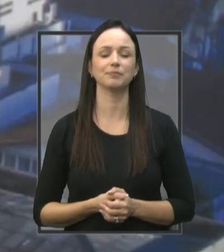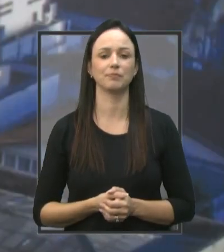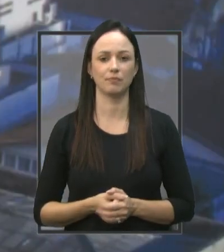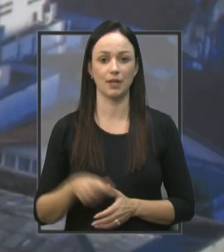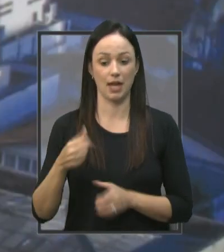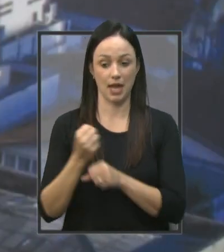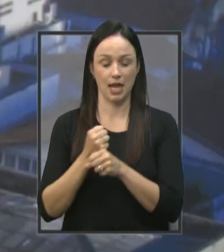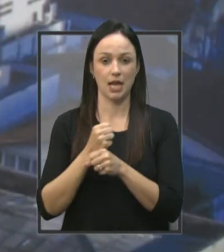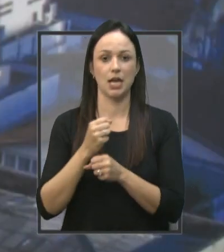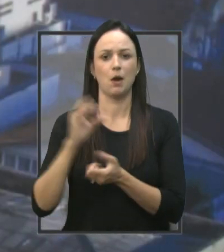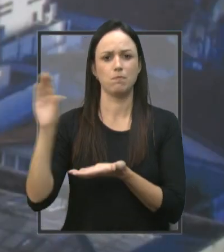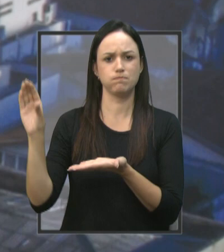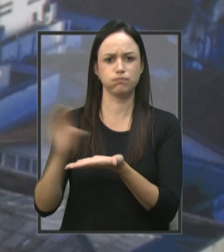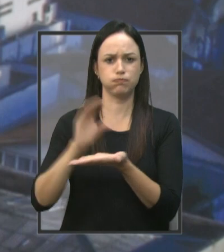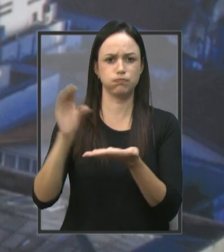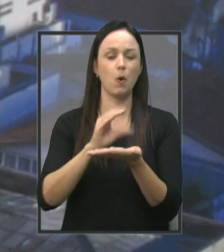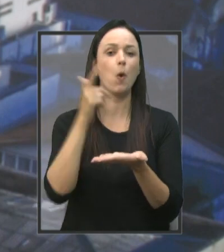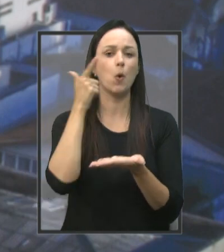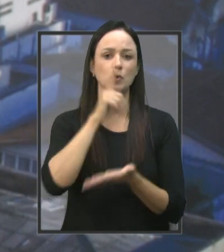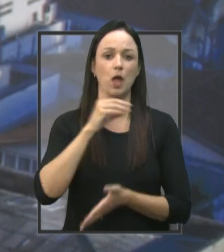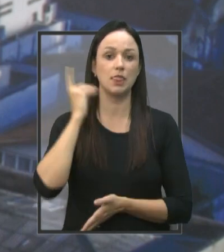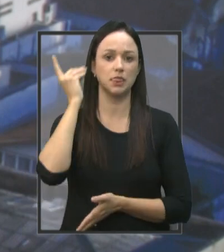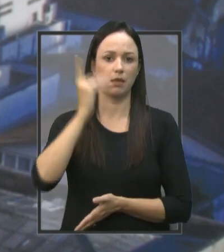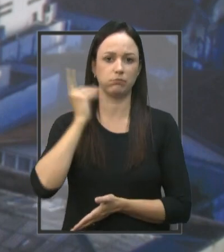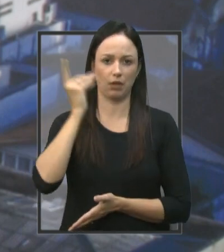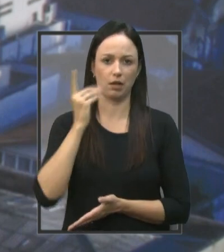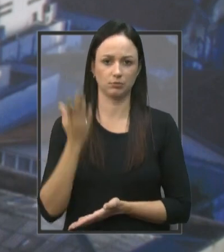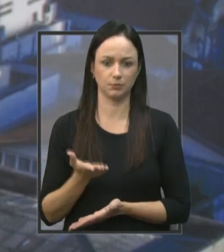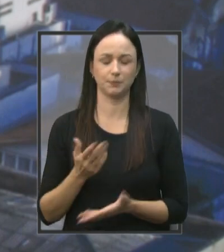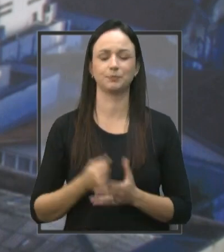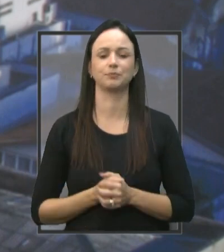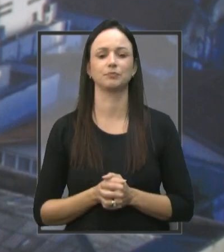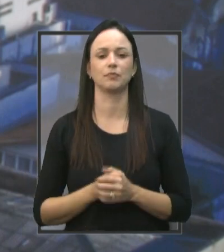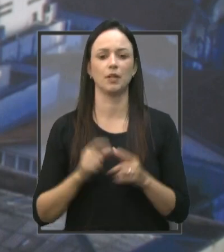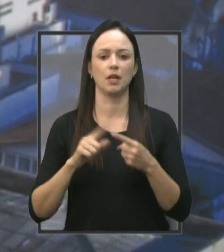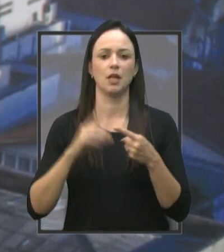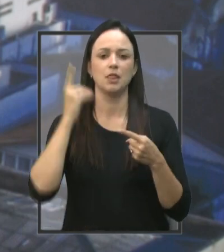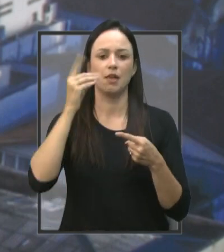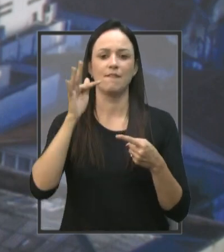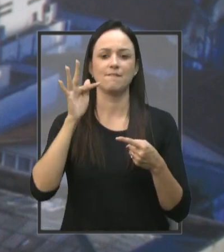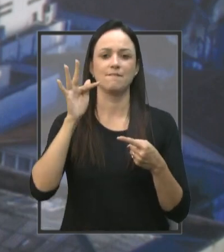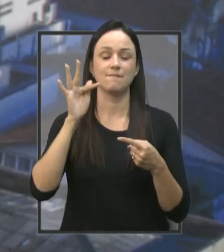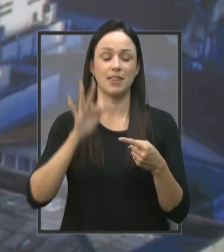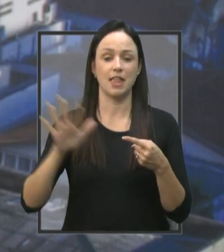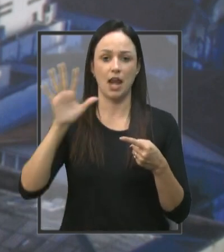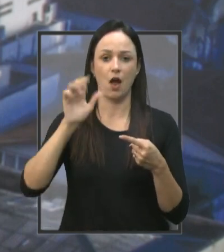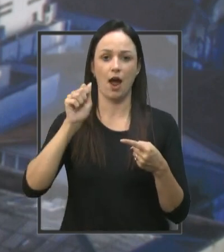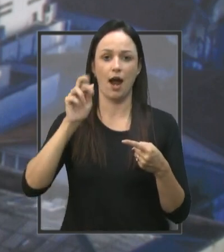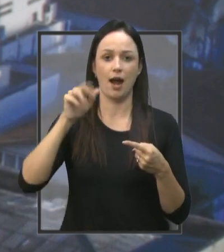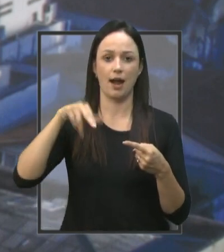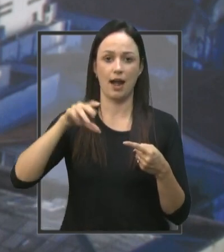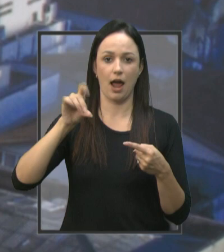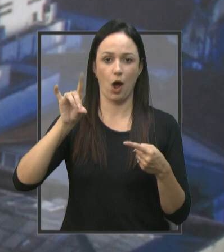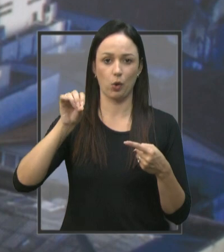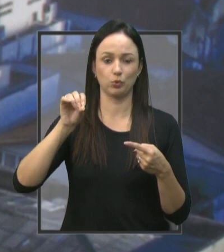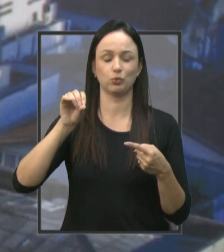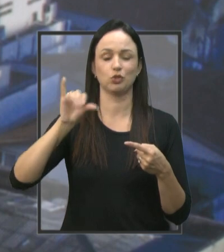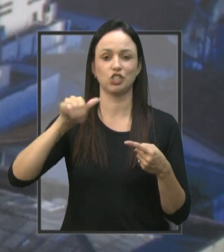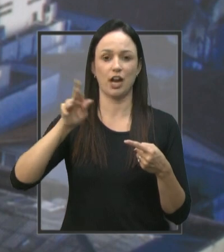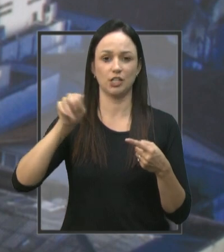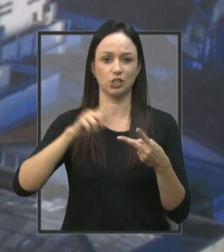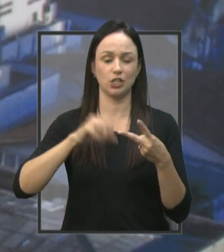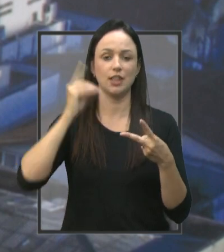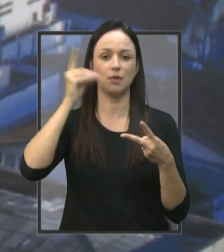conseguimos com os deputados Deputado federal Arnaldo Jardim Deputado estadual